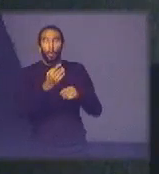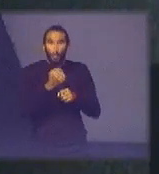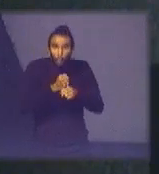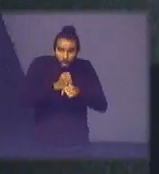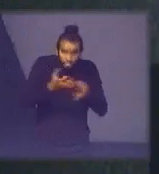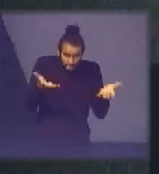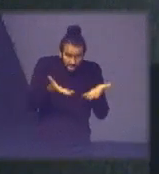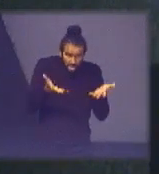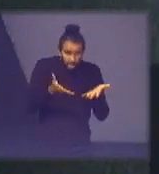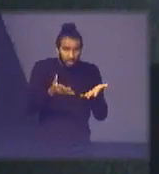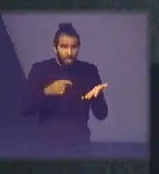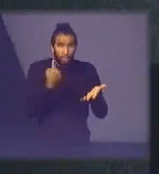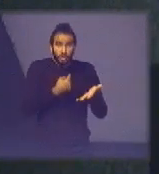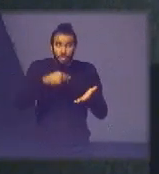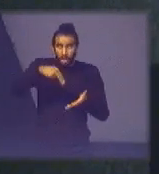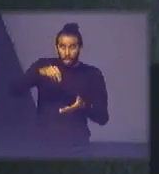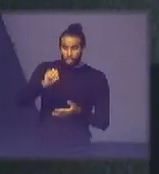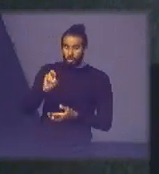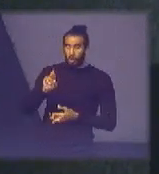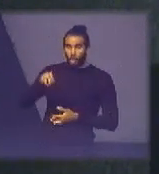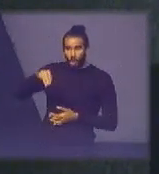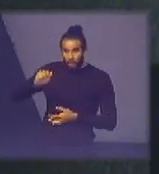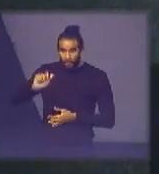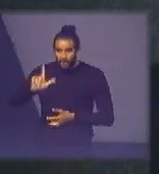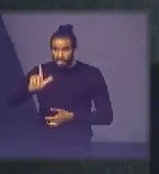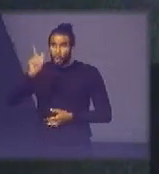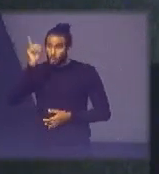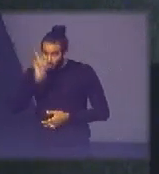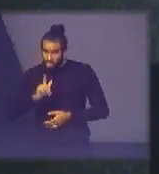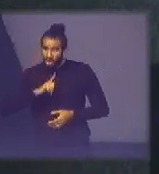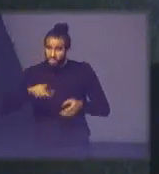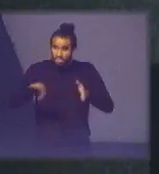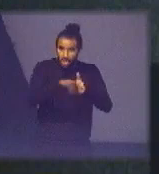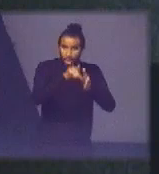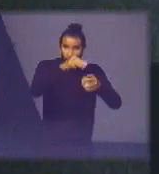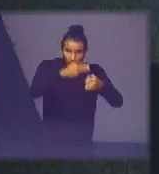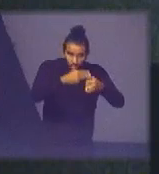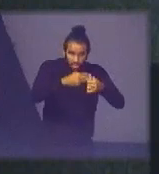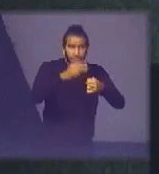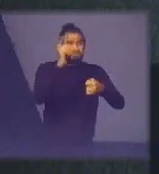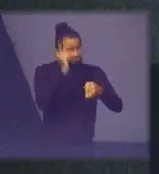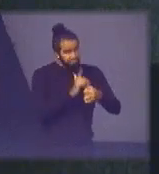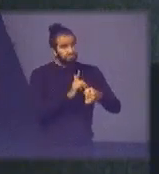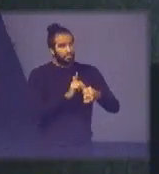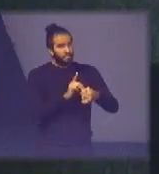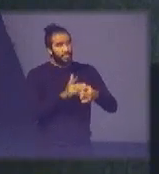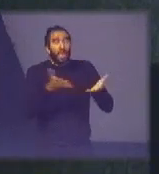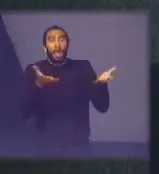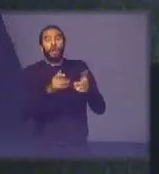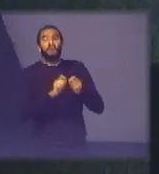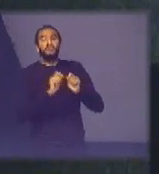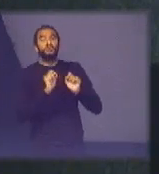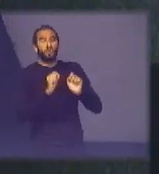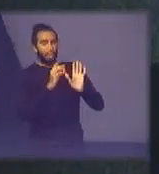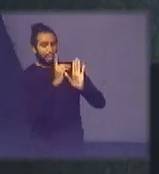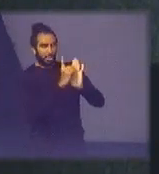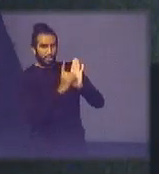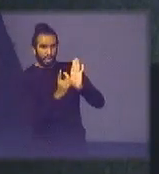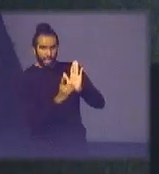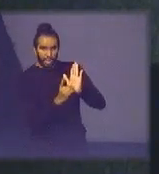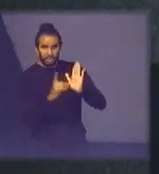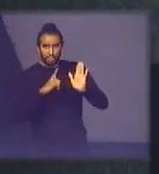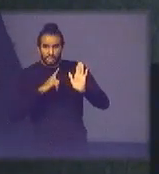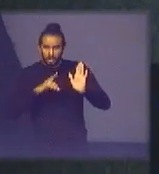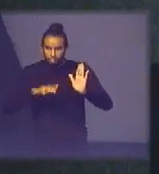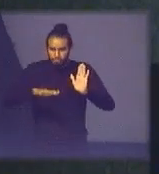normas conseguem sim chegar a município e o que a gente consegue fazer agora são decretos com abrangência de lei